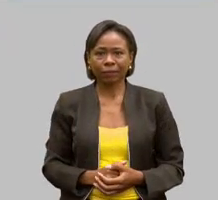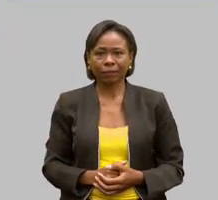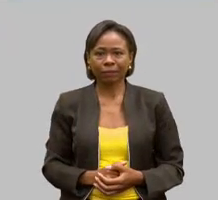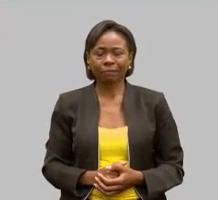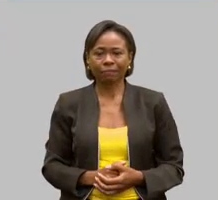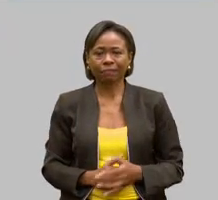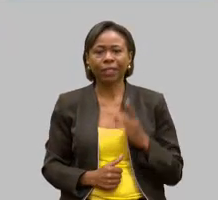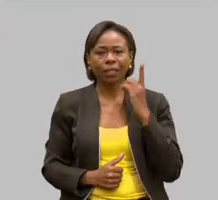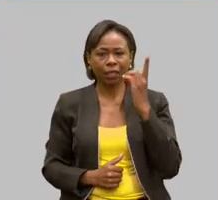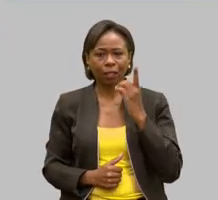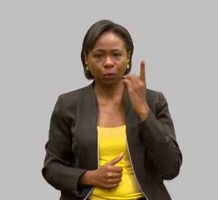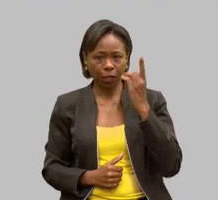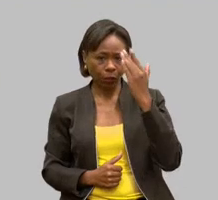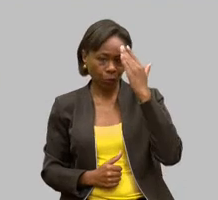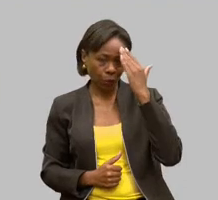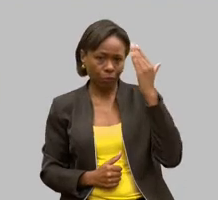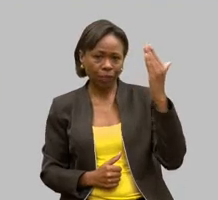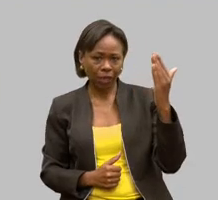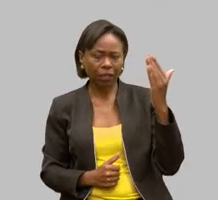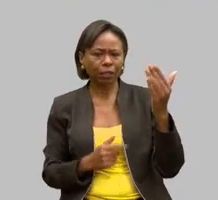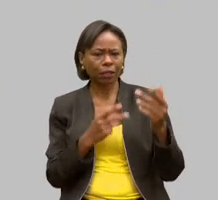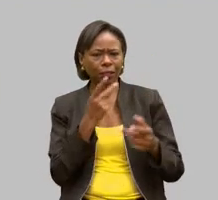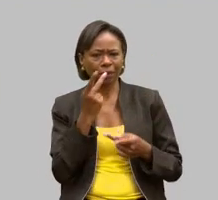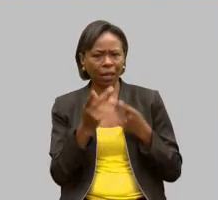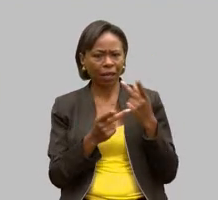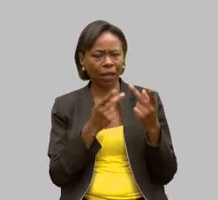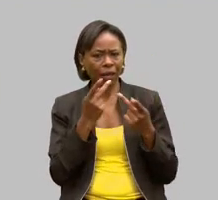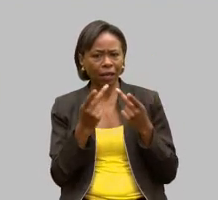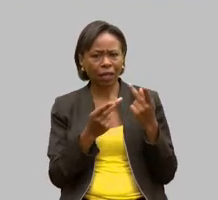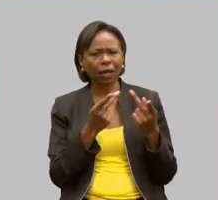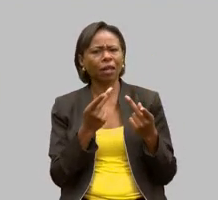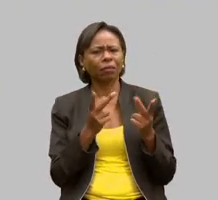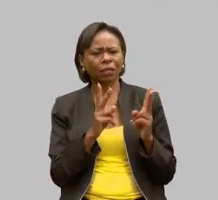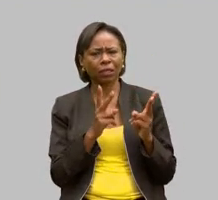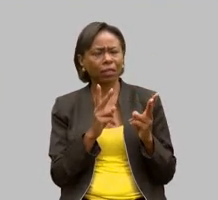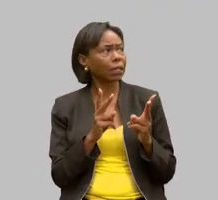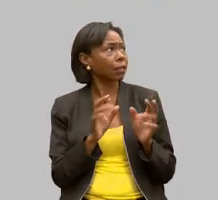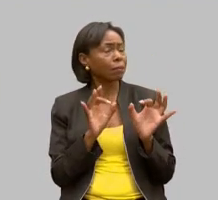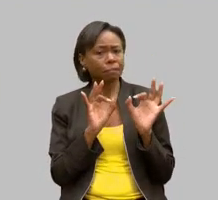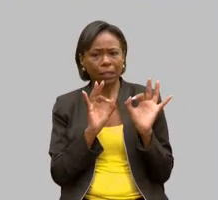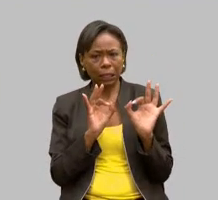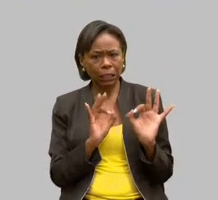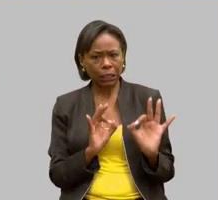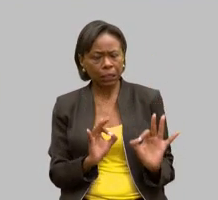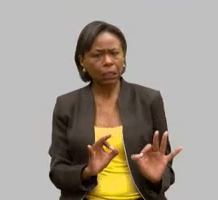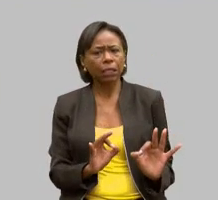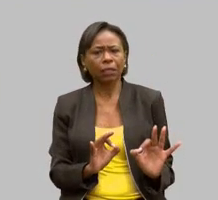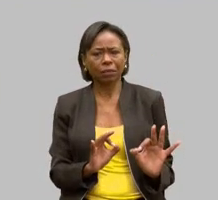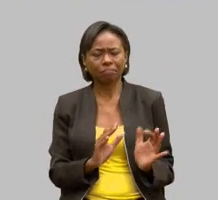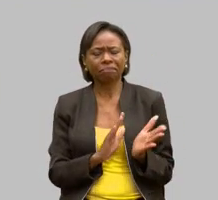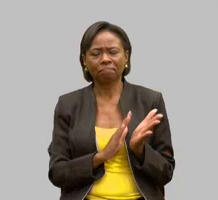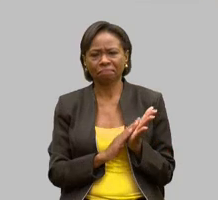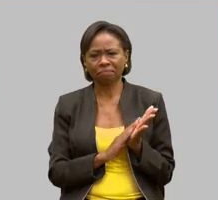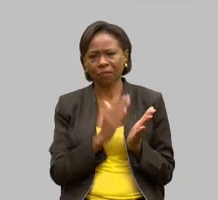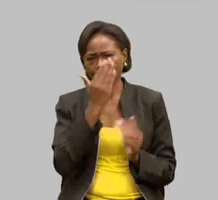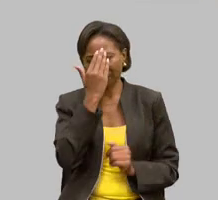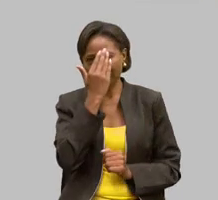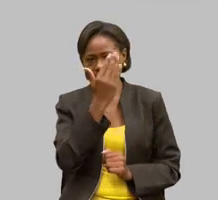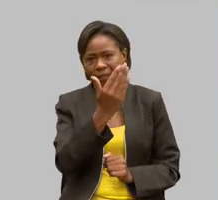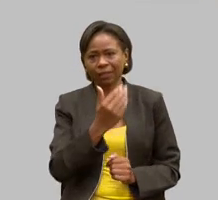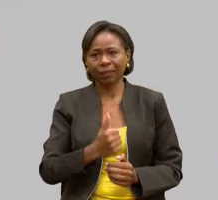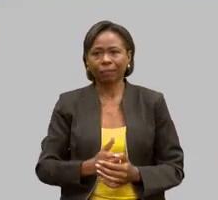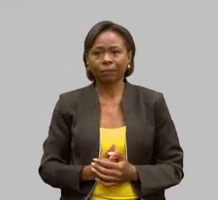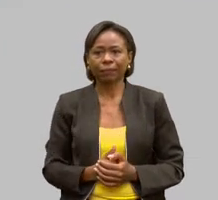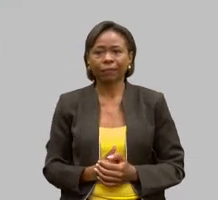belas palavras. Ele sempre muito poeta, falando muito bonito. Muito obrigado, viu, deputado? Obrigado.